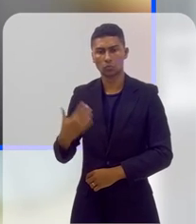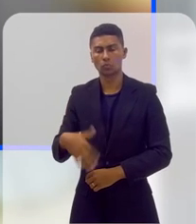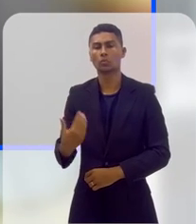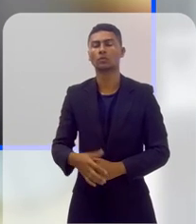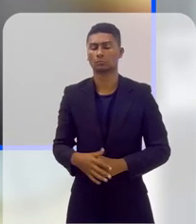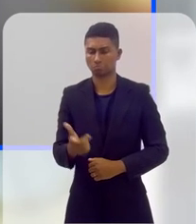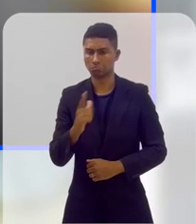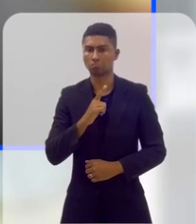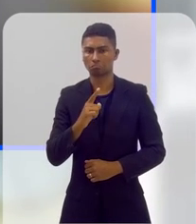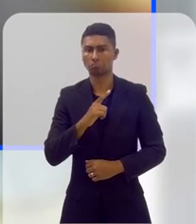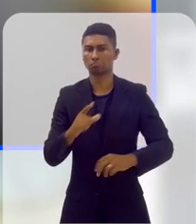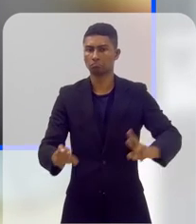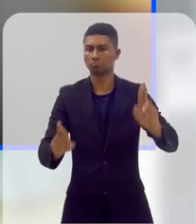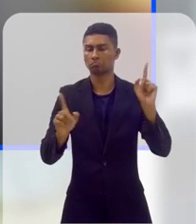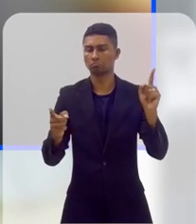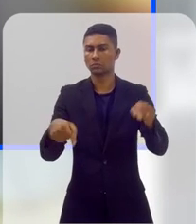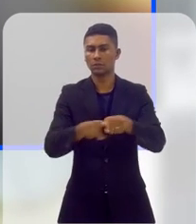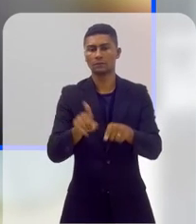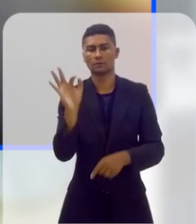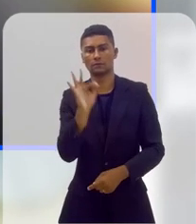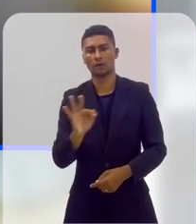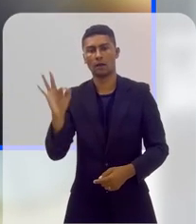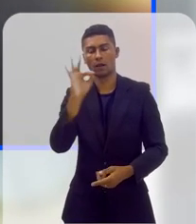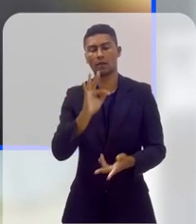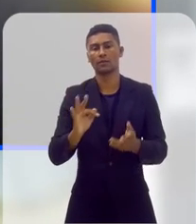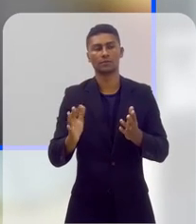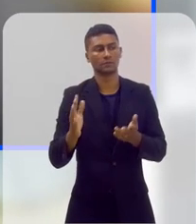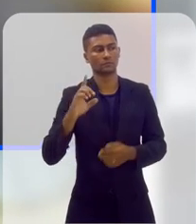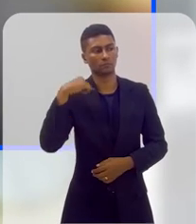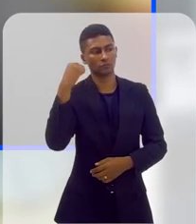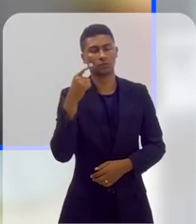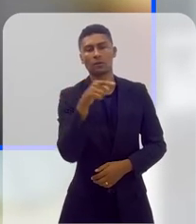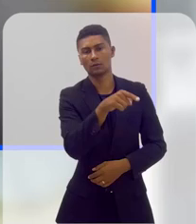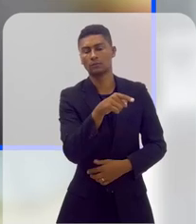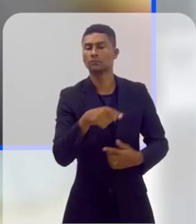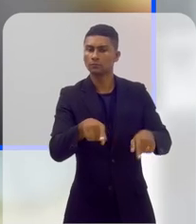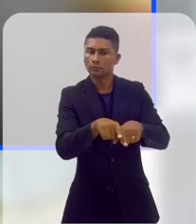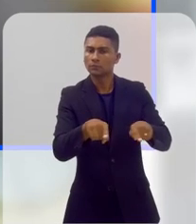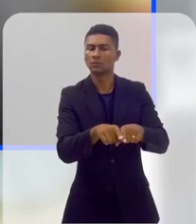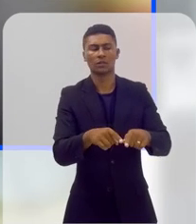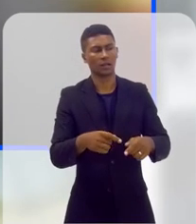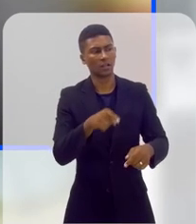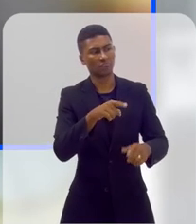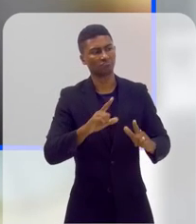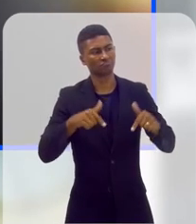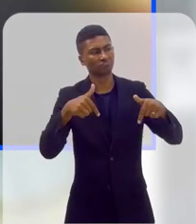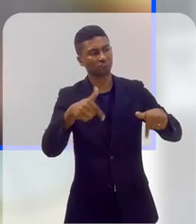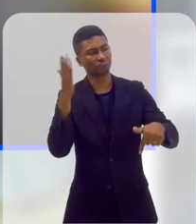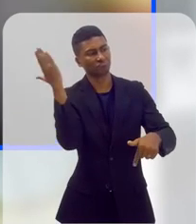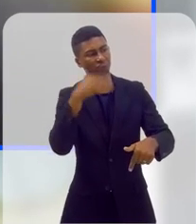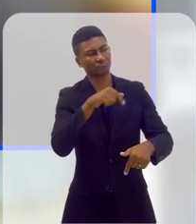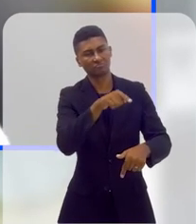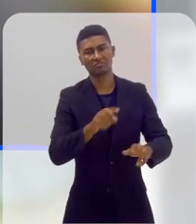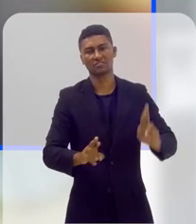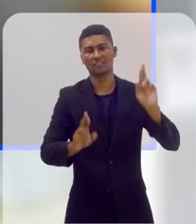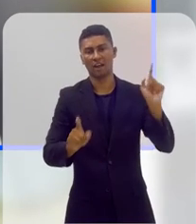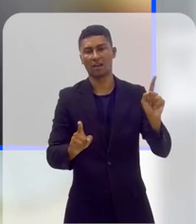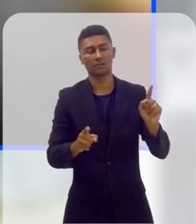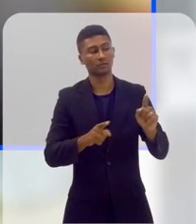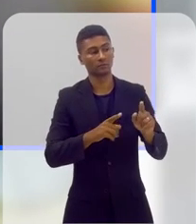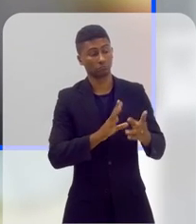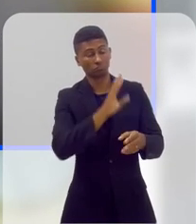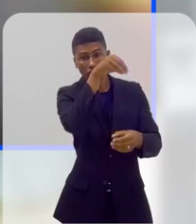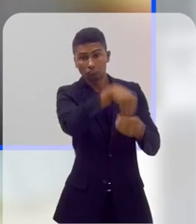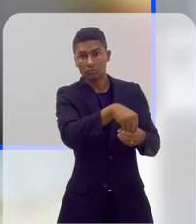no momento em que ela adota dentro de si também esse projeto e o assume publicamente, né? A nossa faculdade, desde a sua direção, as